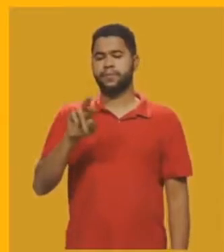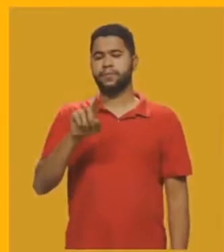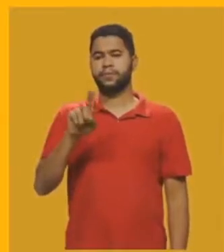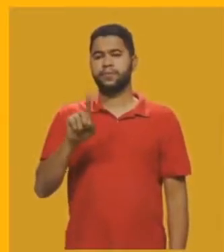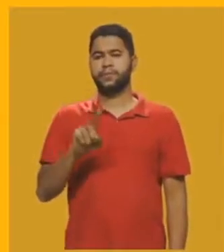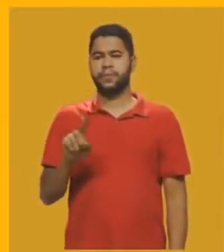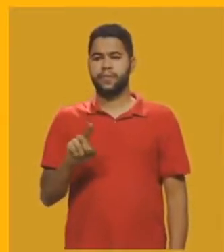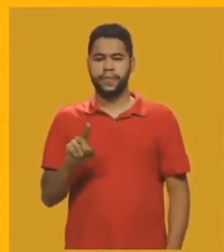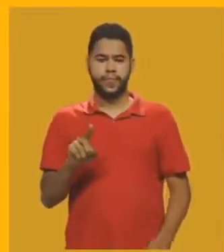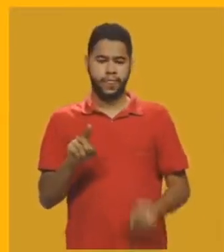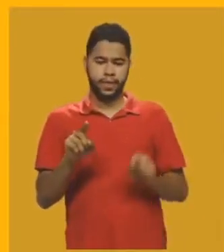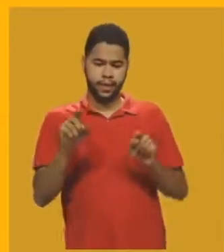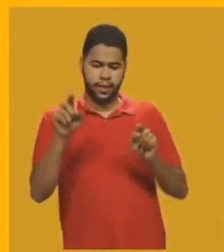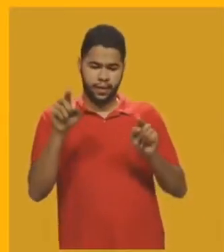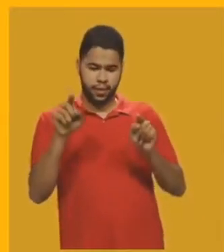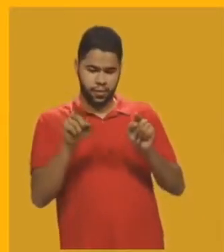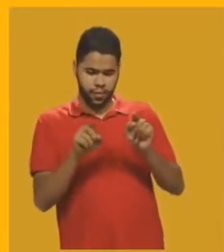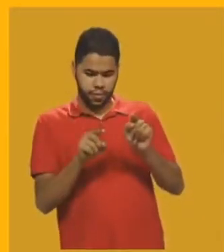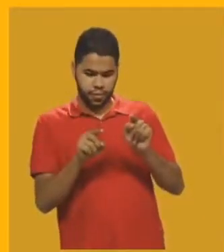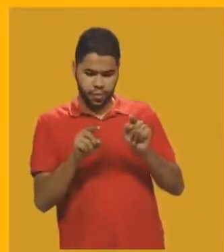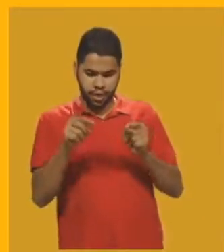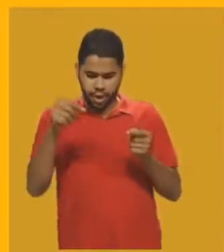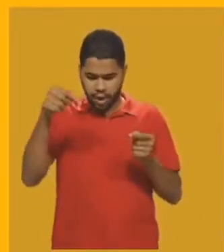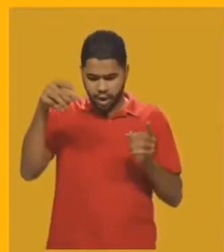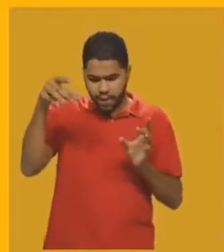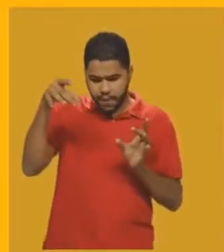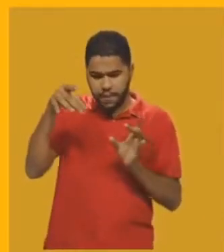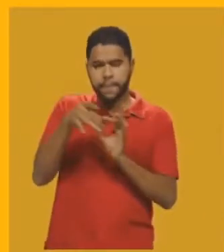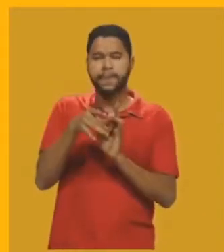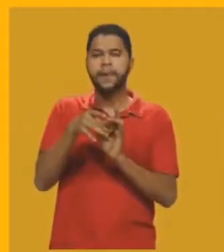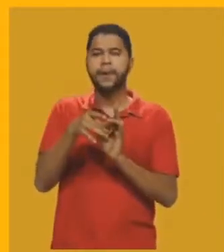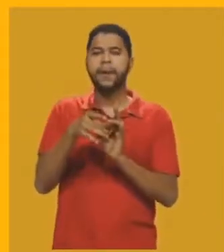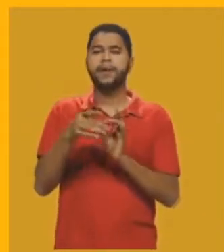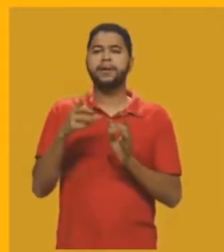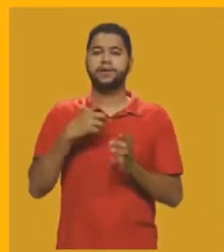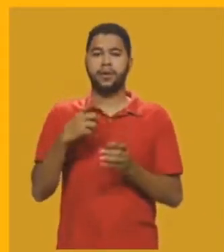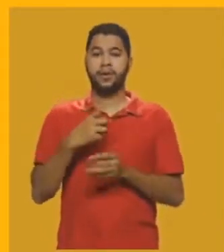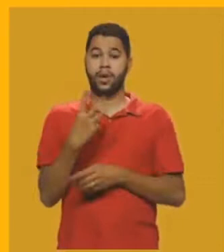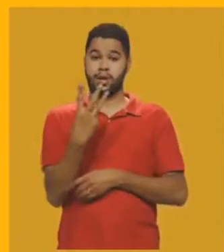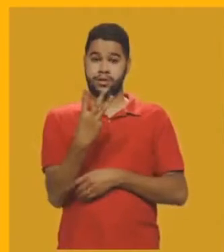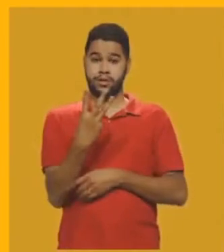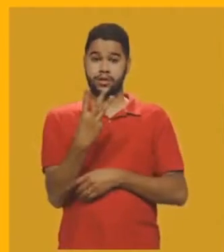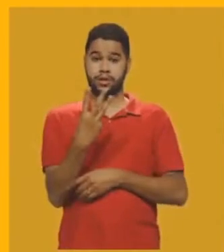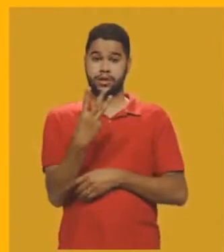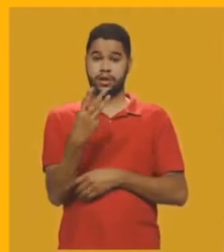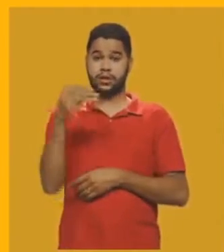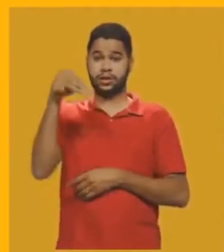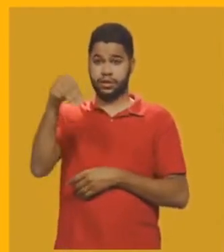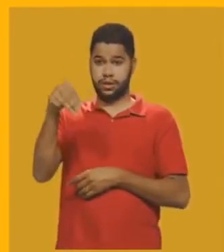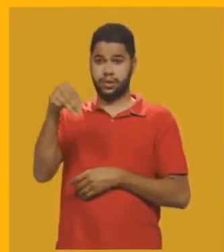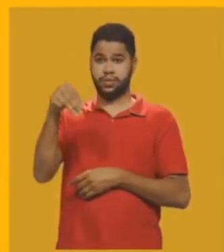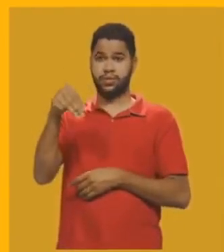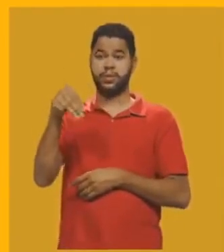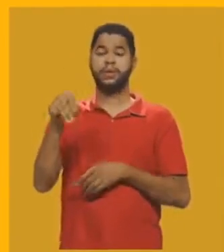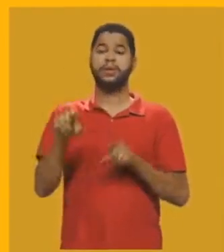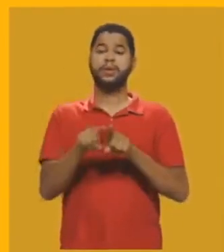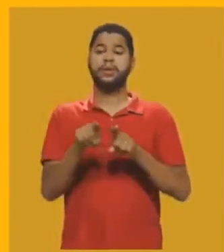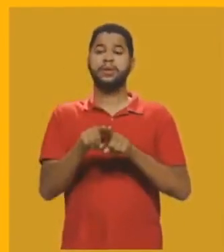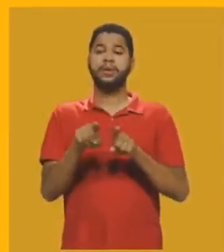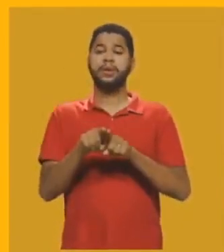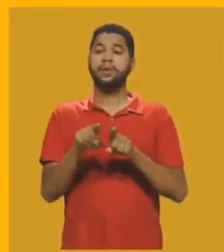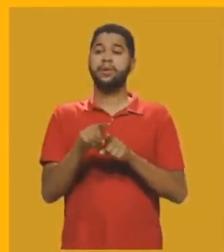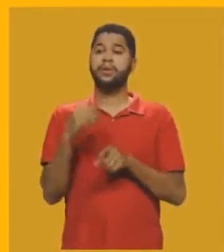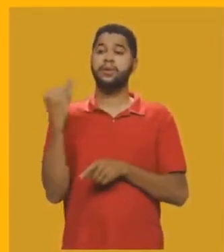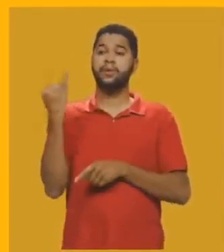essa mediatriz, com essa mediatriz, eu tenho as três mediatrizes do triângulo, e tem um ponto muito